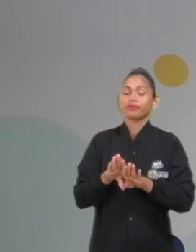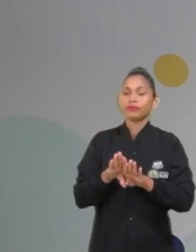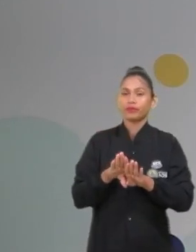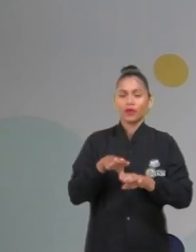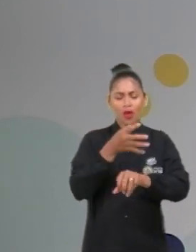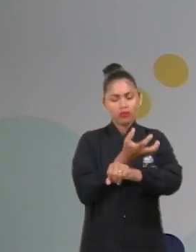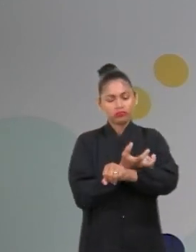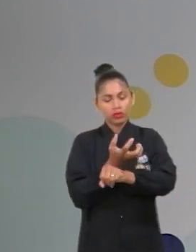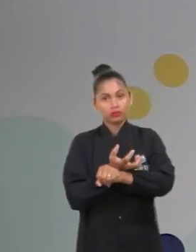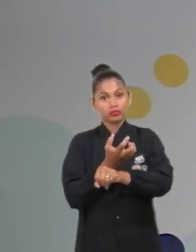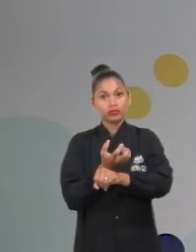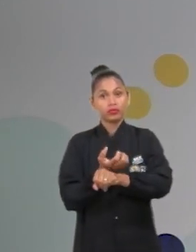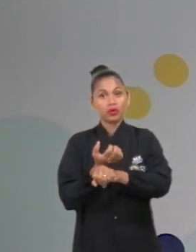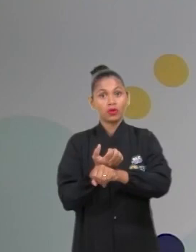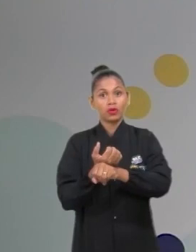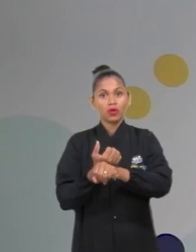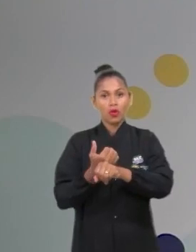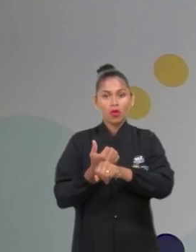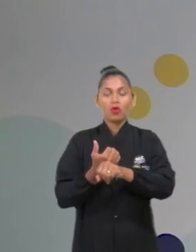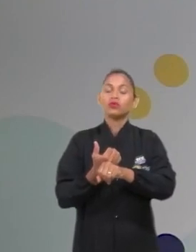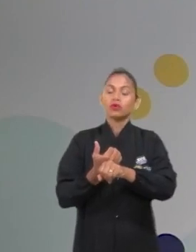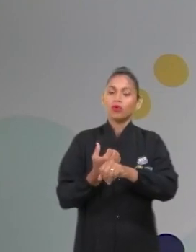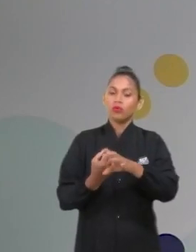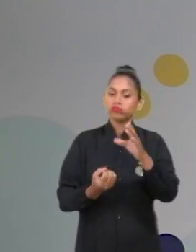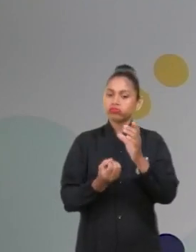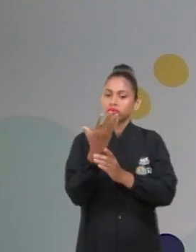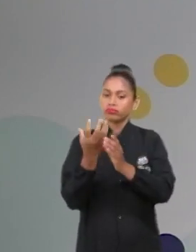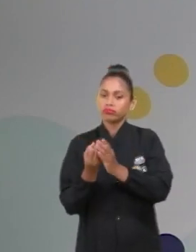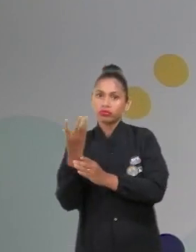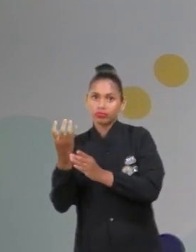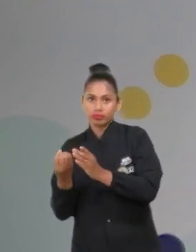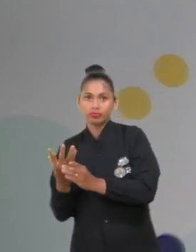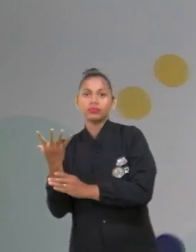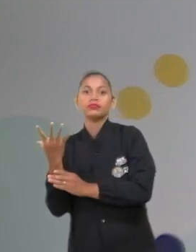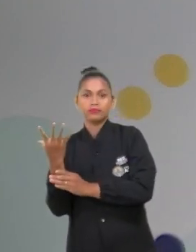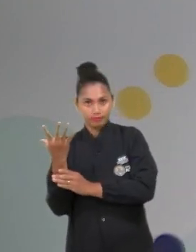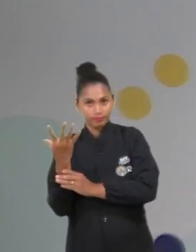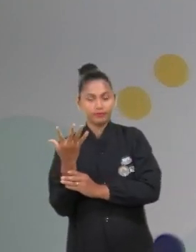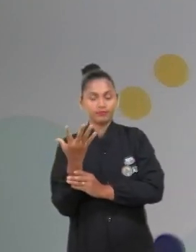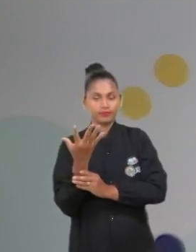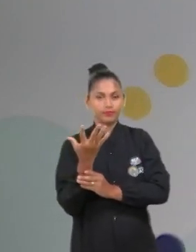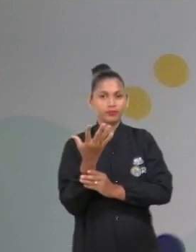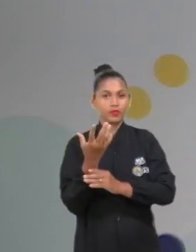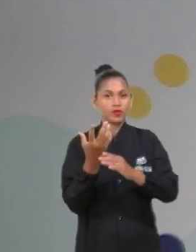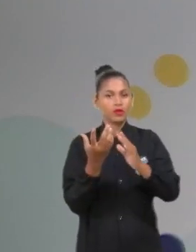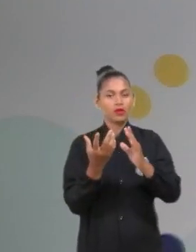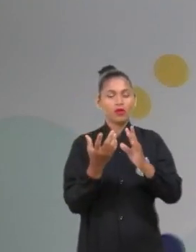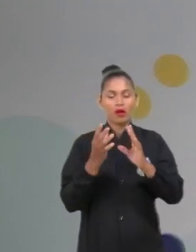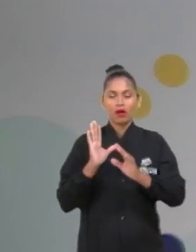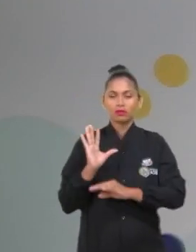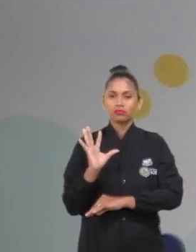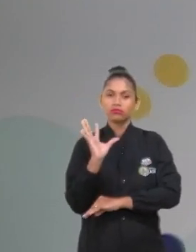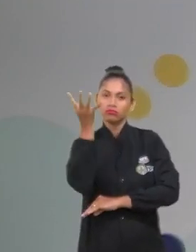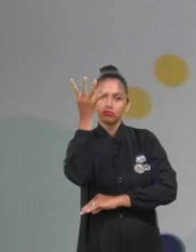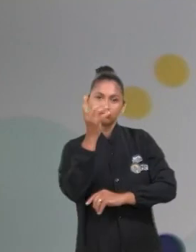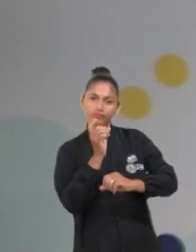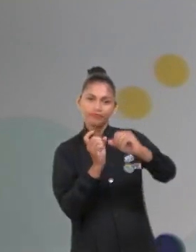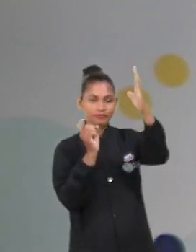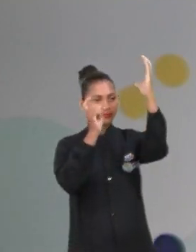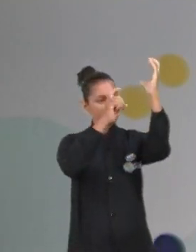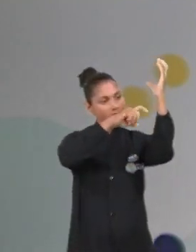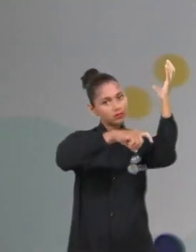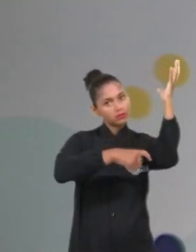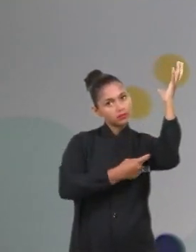produtores. Quem produz matéria orgânica são os produtores, fazendo a fotossíntese. Ok? Vamos começar então?